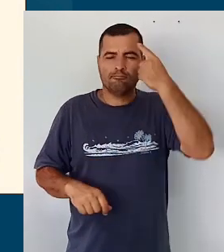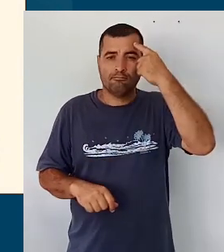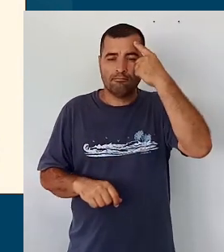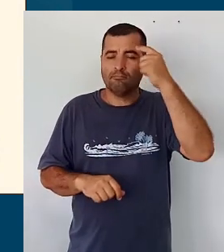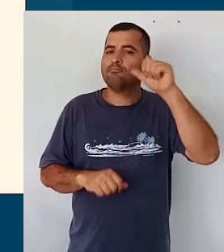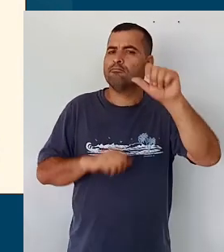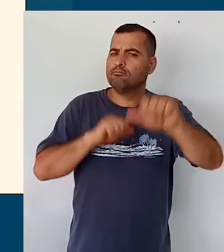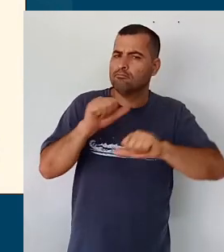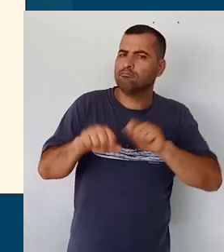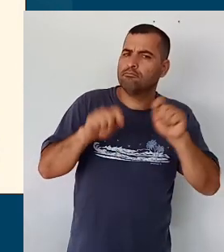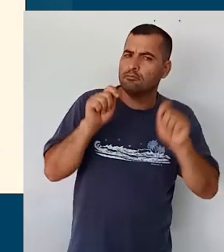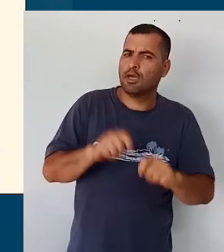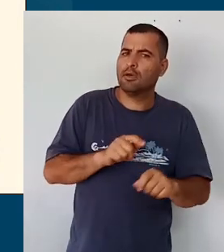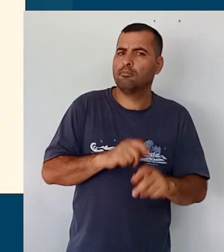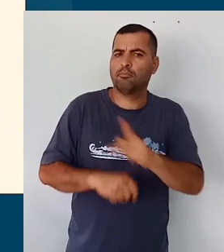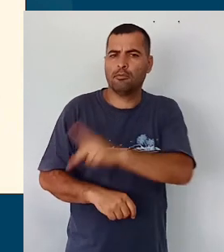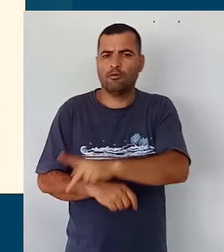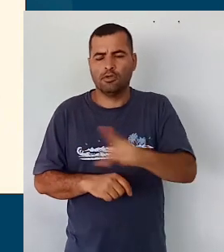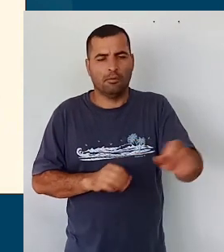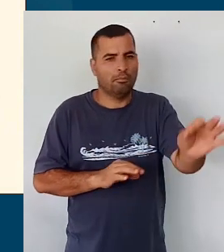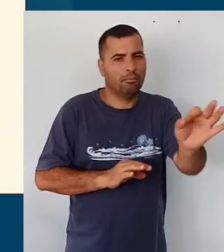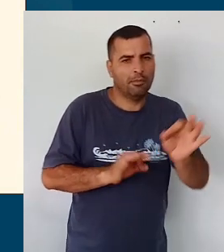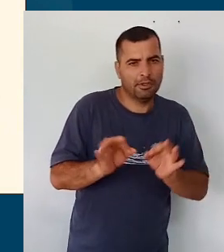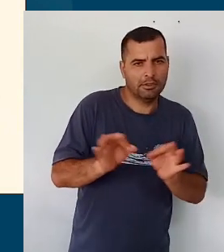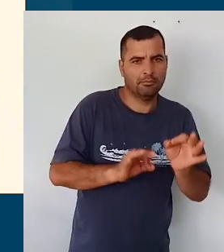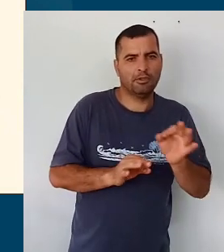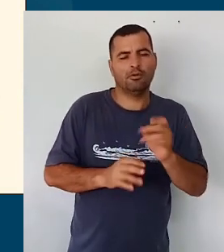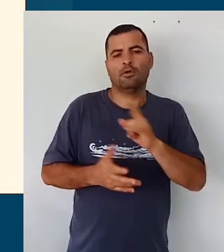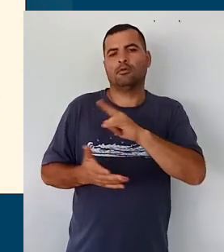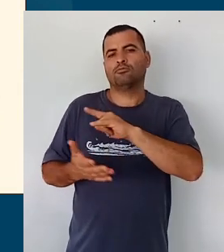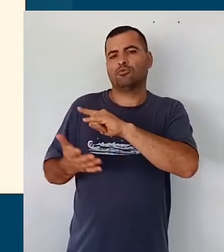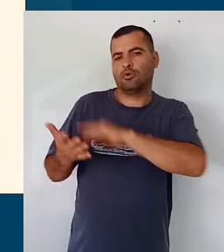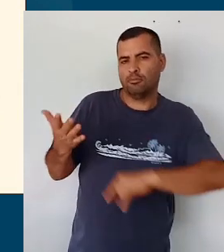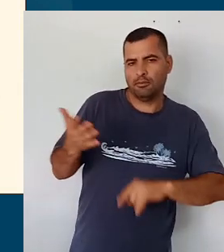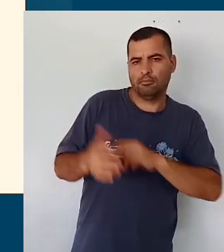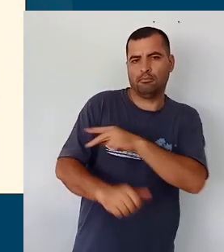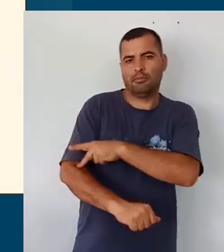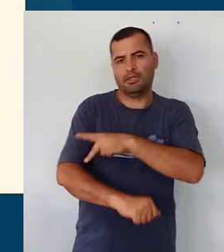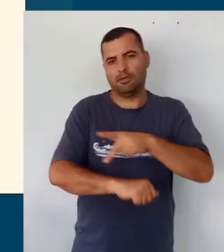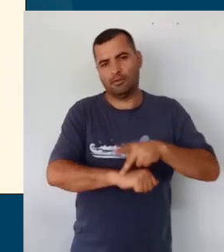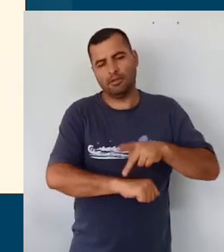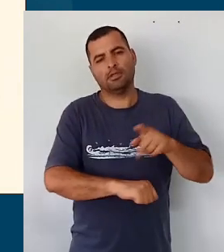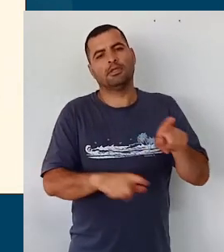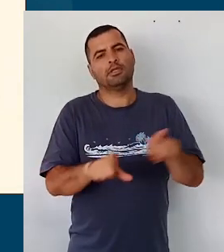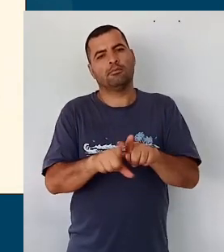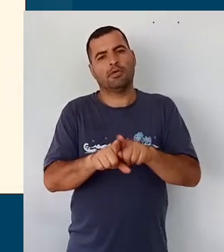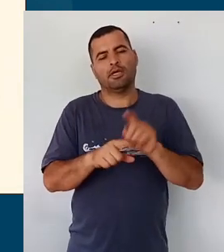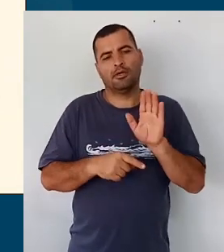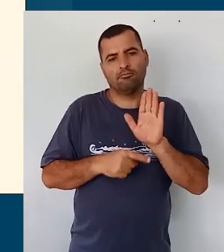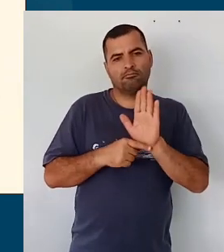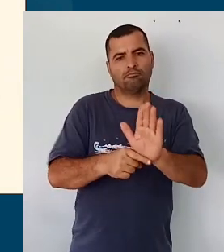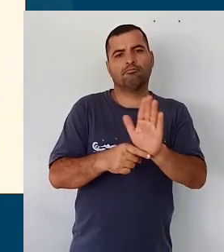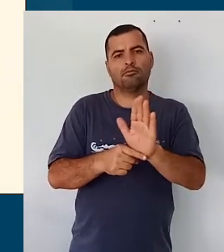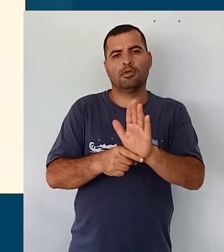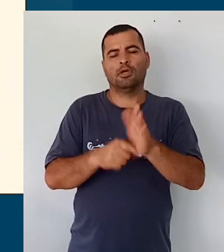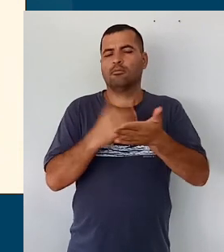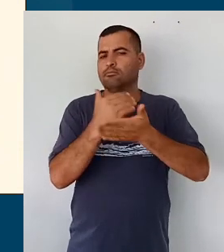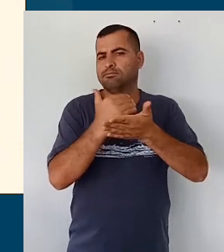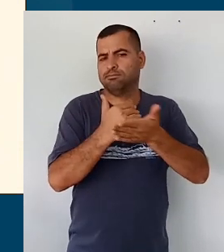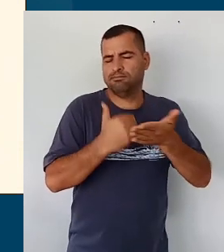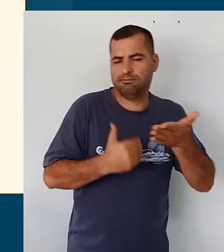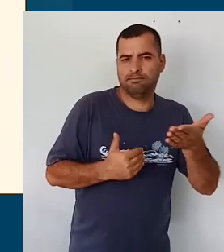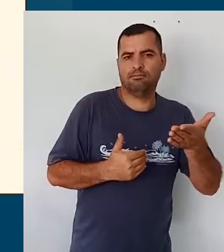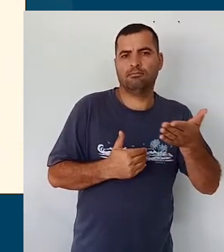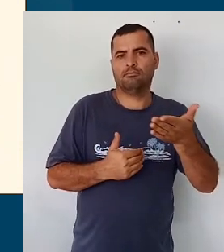professores a fazer o seu planejamento e a documentação pedagógica também vai ajudar, né, os registros da documentação